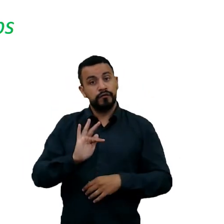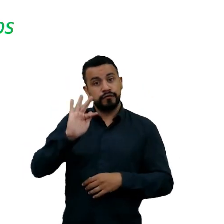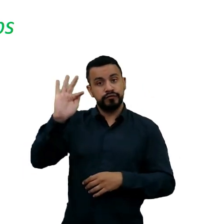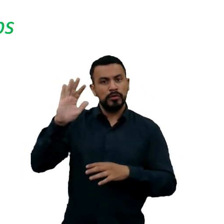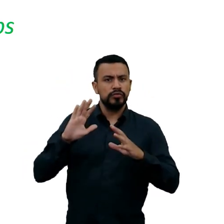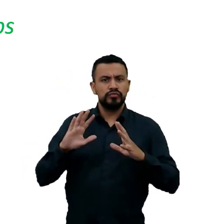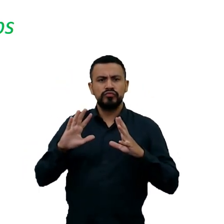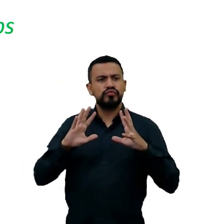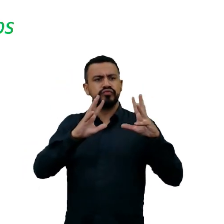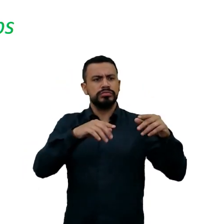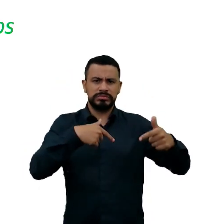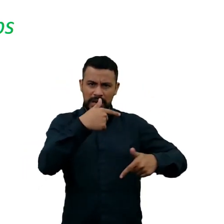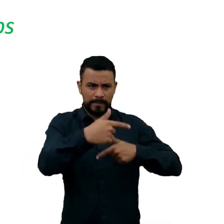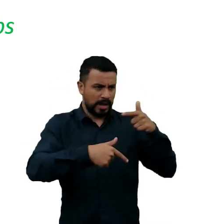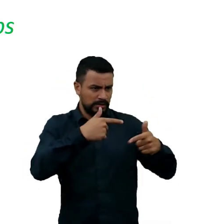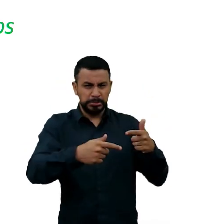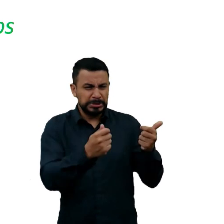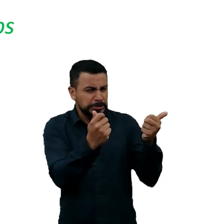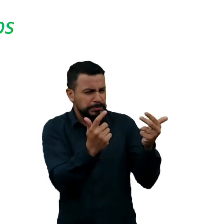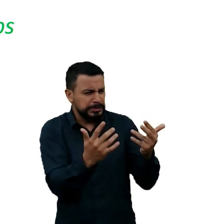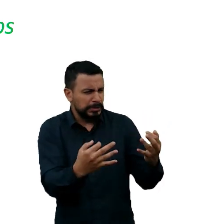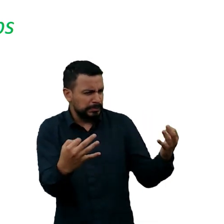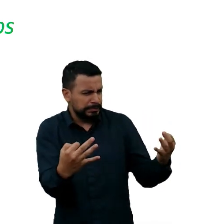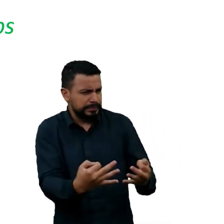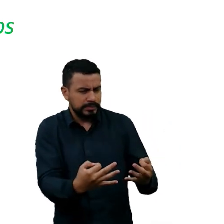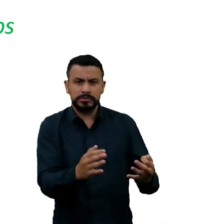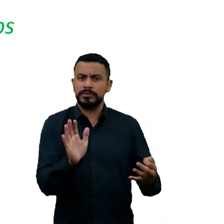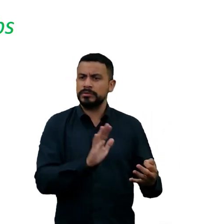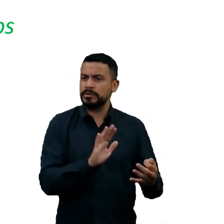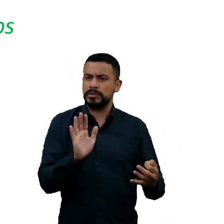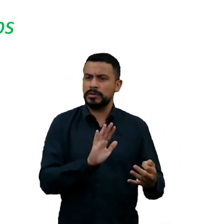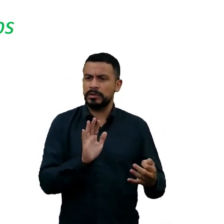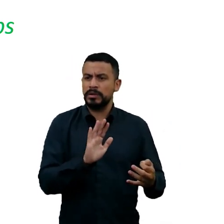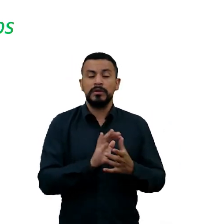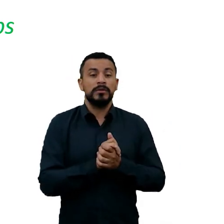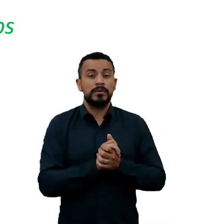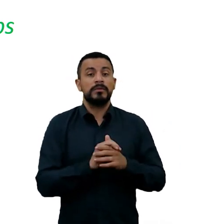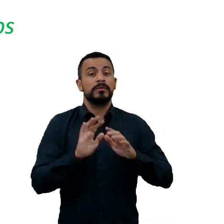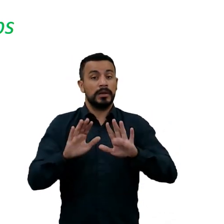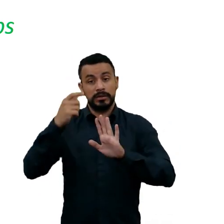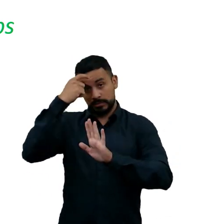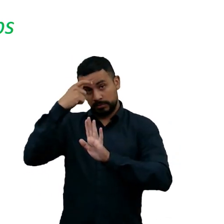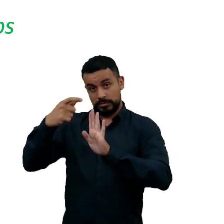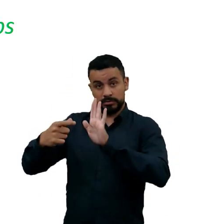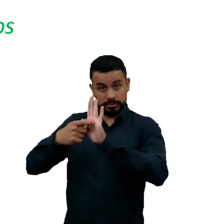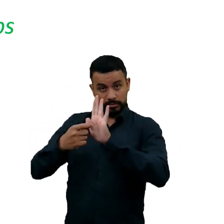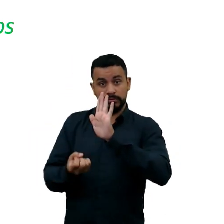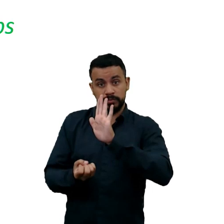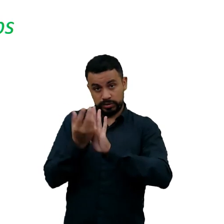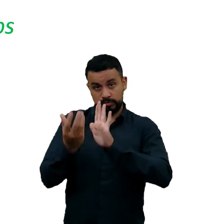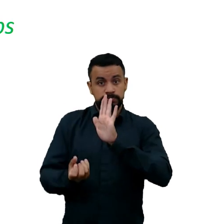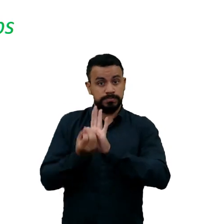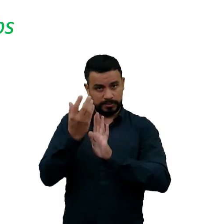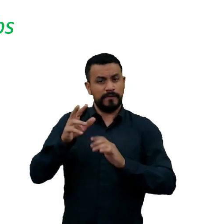definidos. Isso é mal definido em todos os trabalhos. E a inteligência artificial generativa vai acontecer e são as